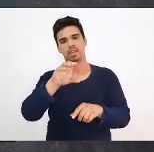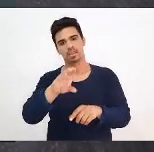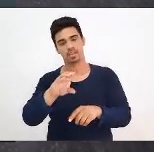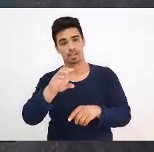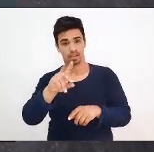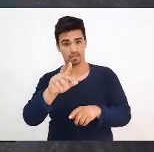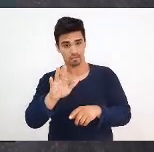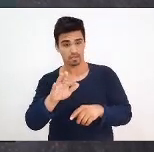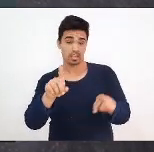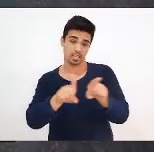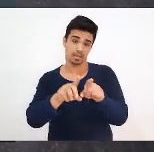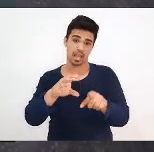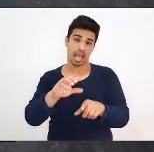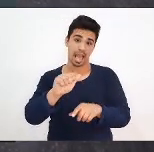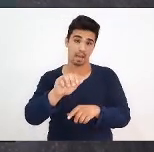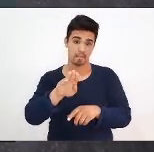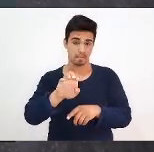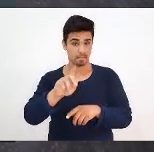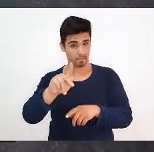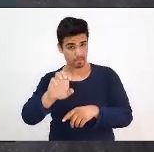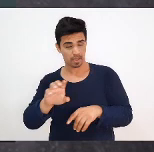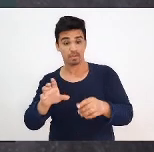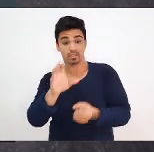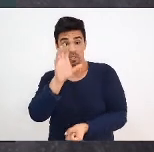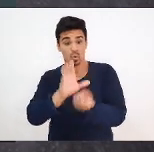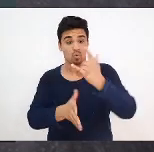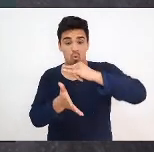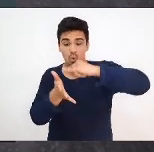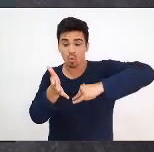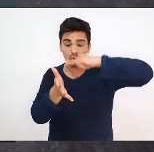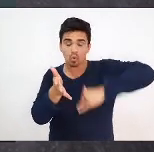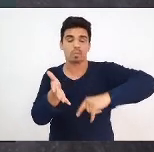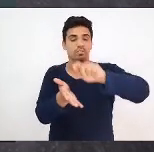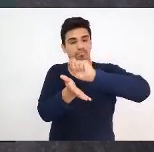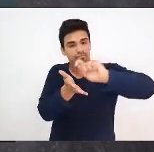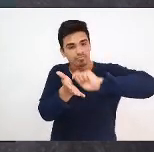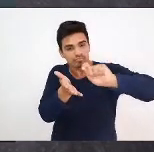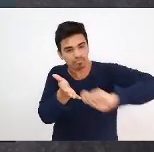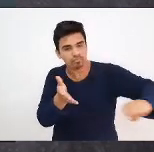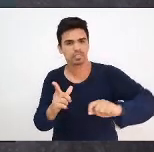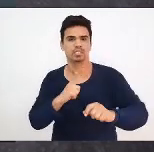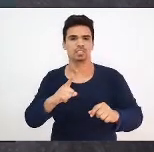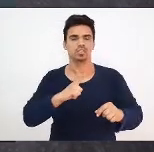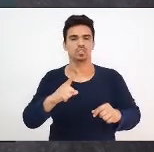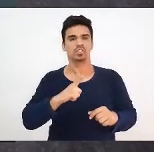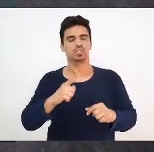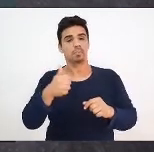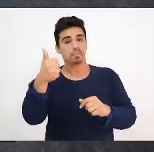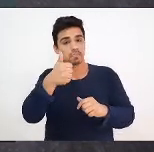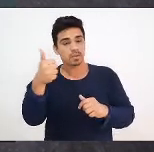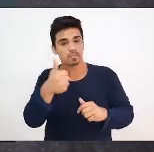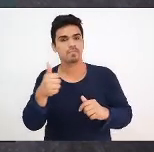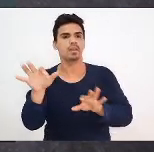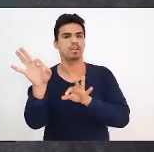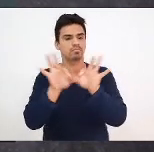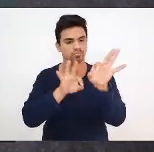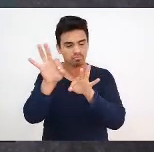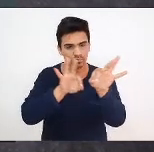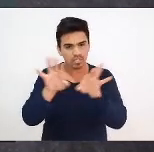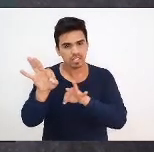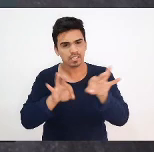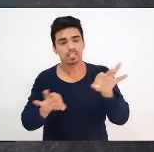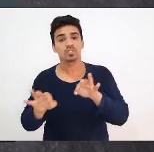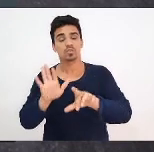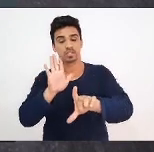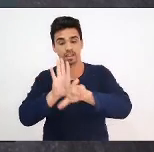documento que trazia os primeiros ordenamentos legais vindos do MEC